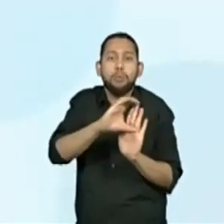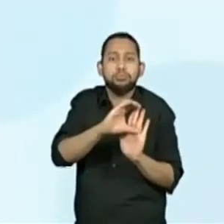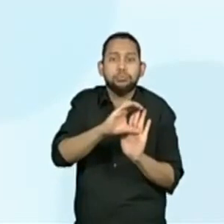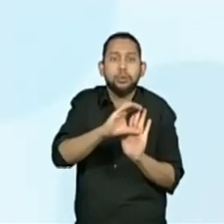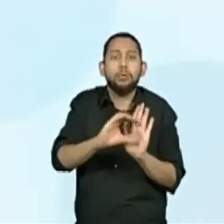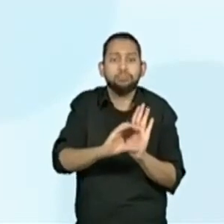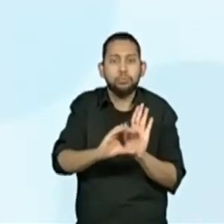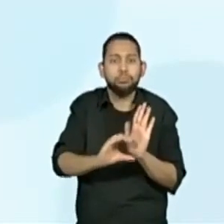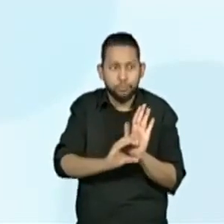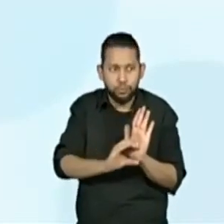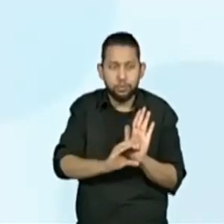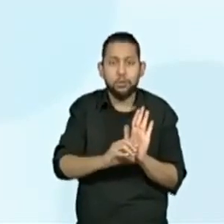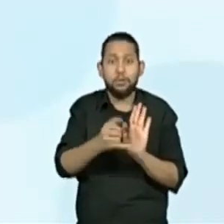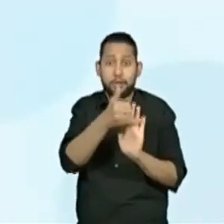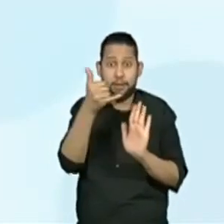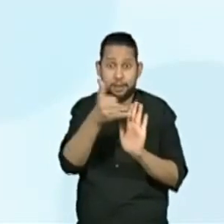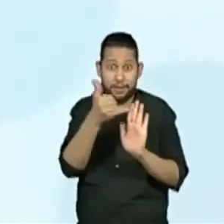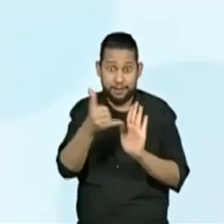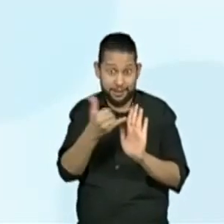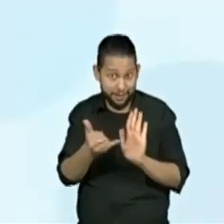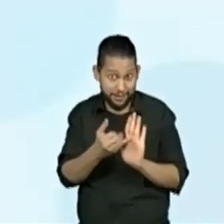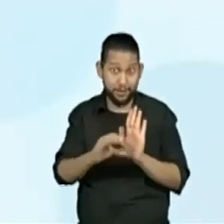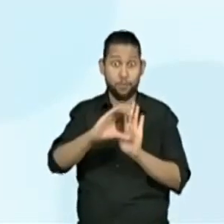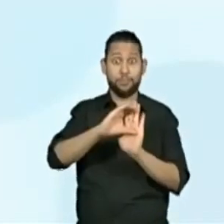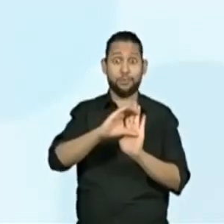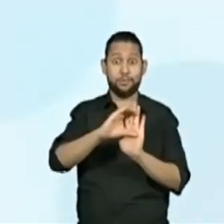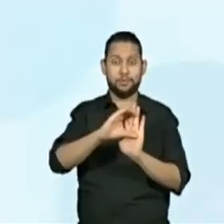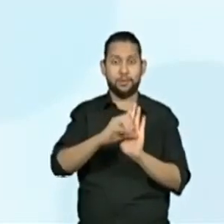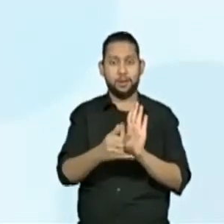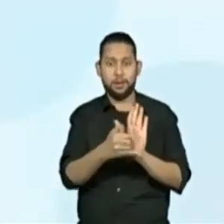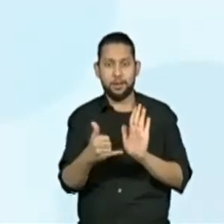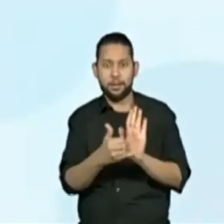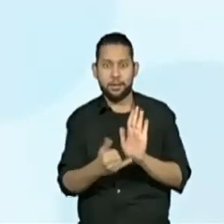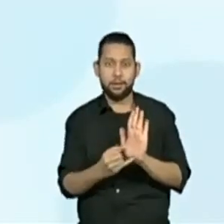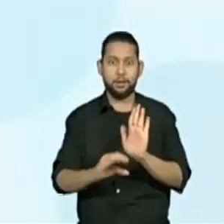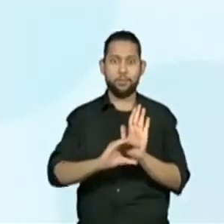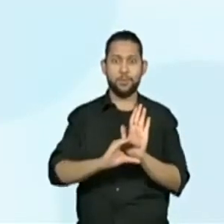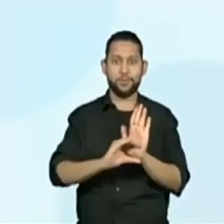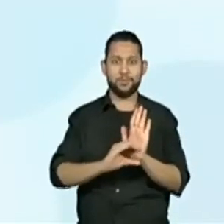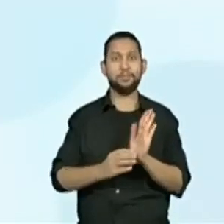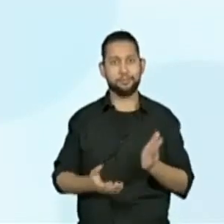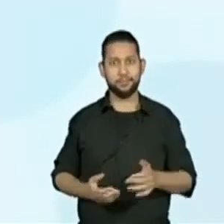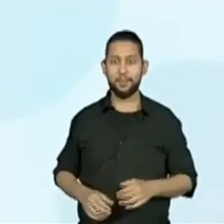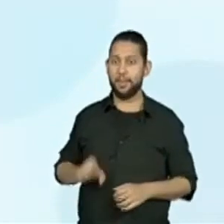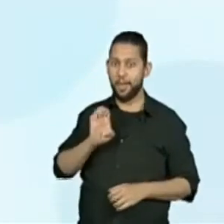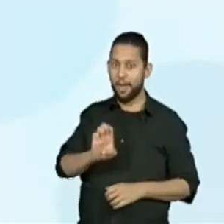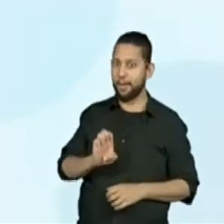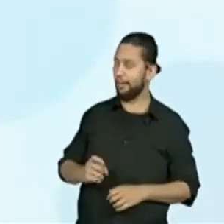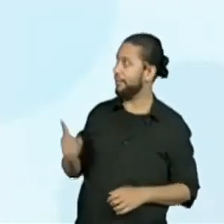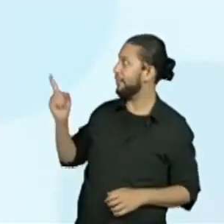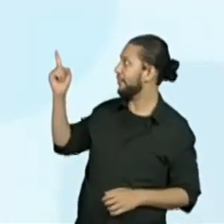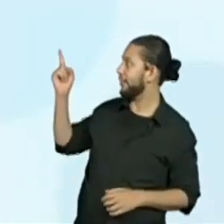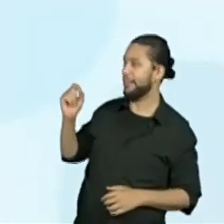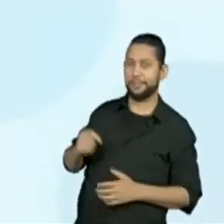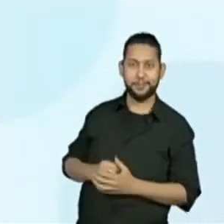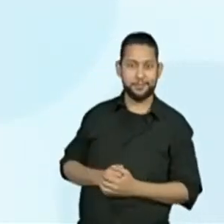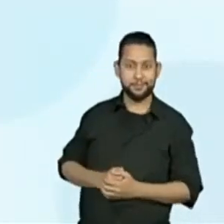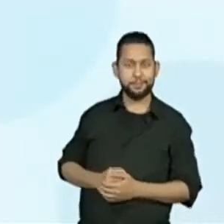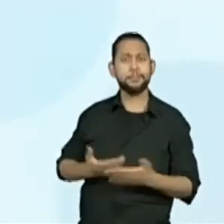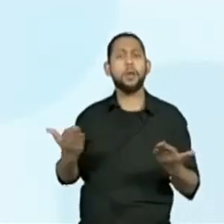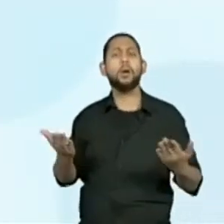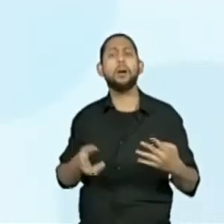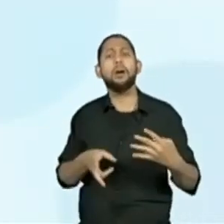de novo. Muito bom. Todo mundo colocou. Agora, outro ponto. A questão da